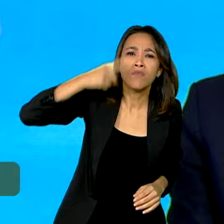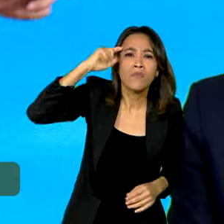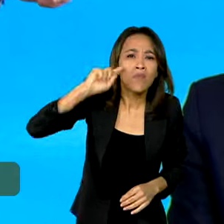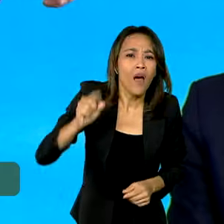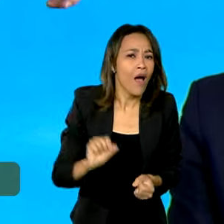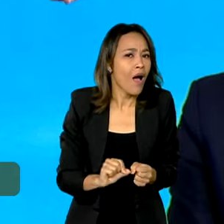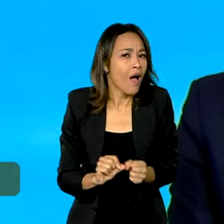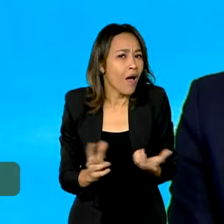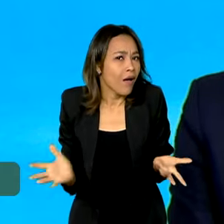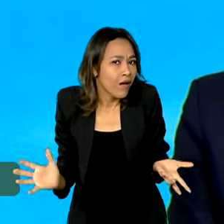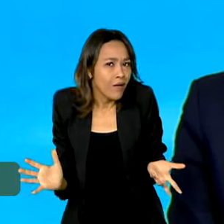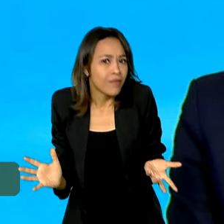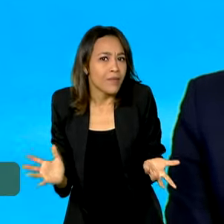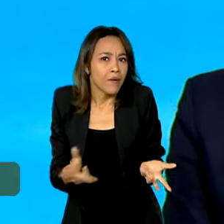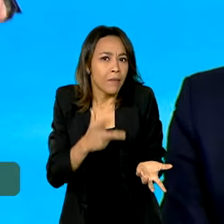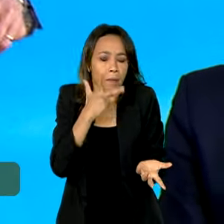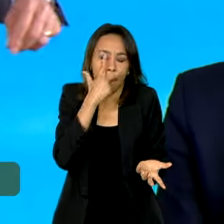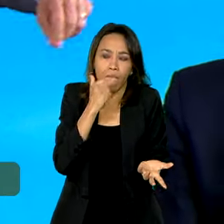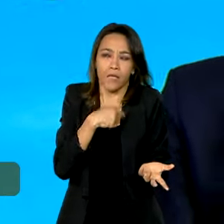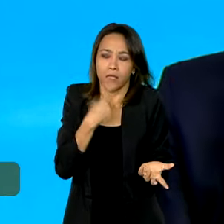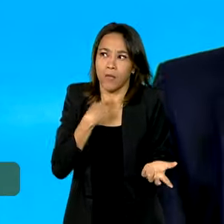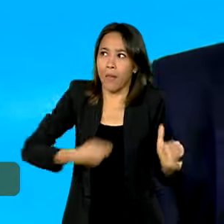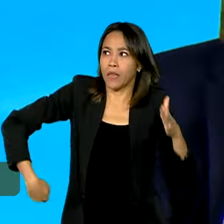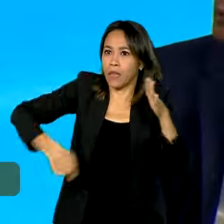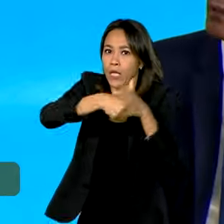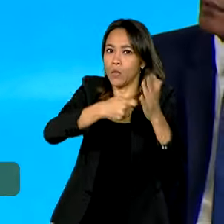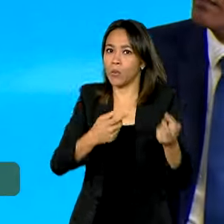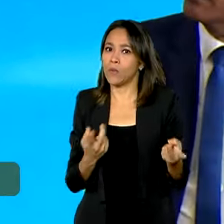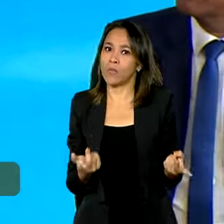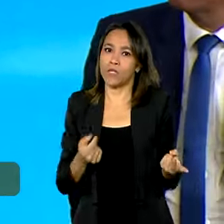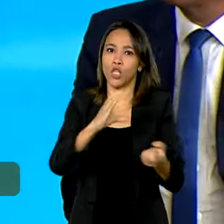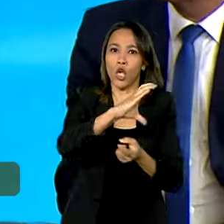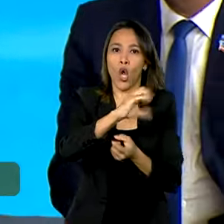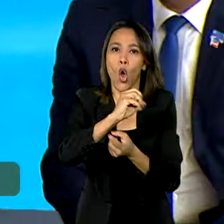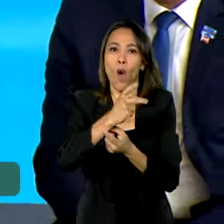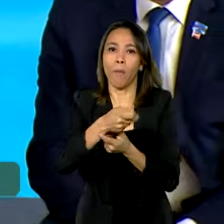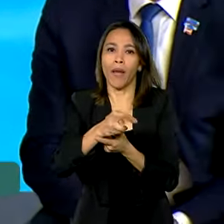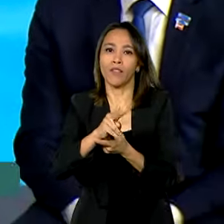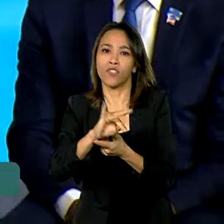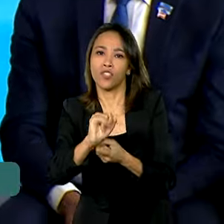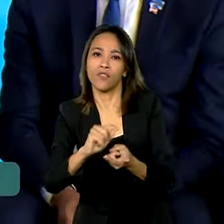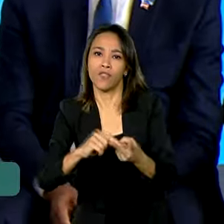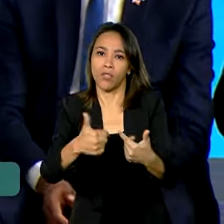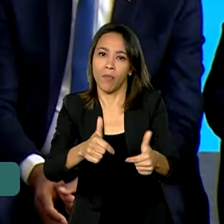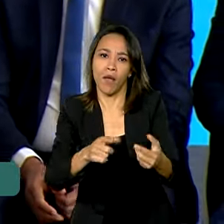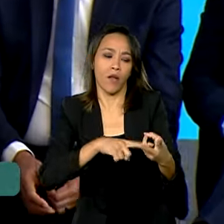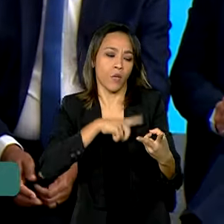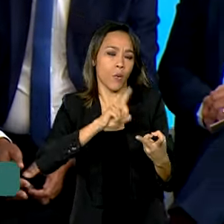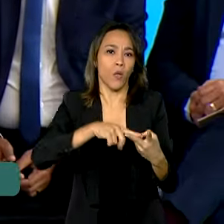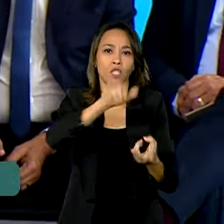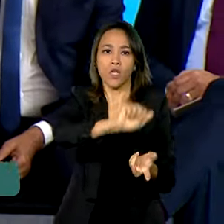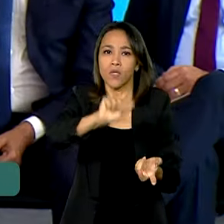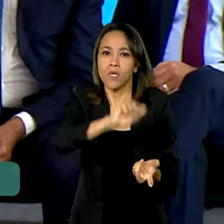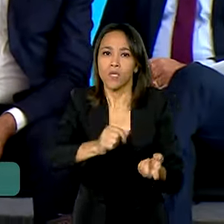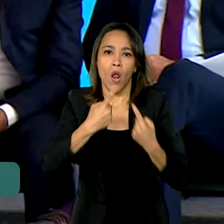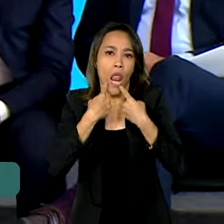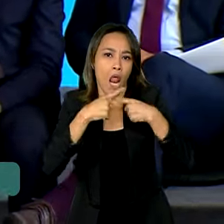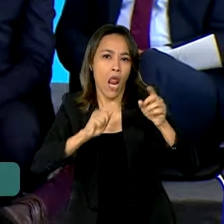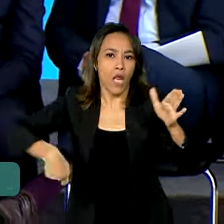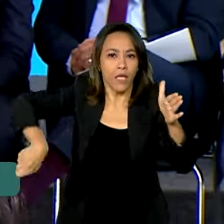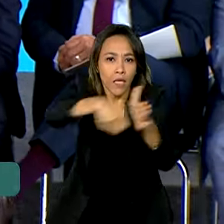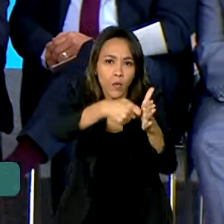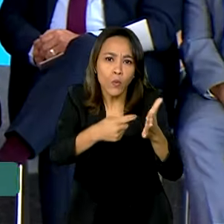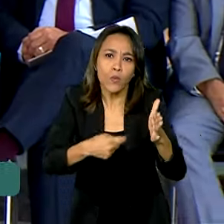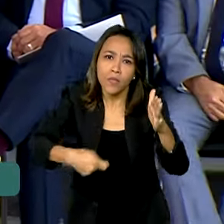De vez em quando, aparece uma denúncia de corrupção numa cooperativa de trabalhadores em algum lugar. Então, essa denúncia